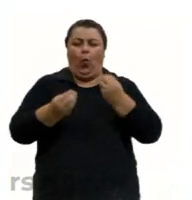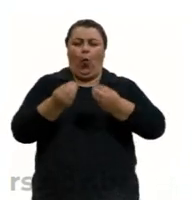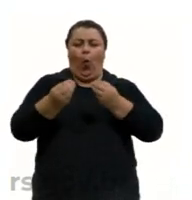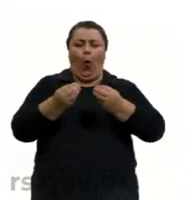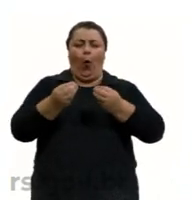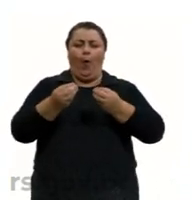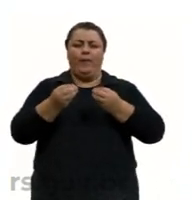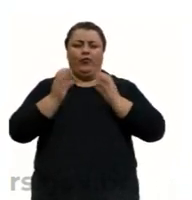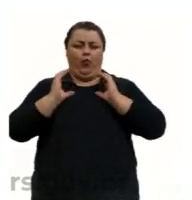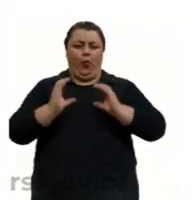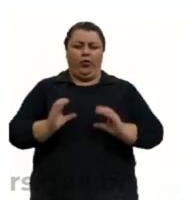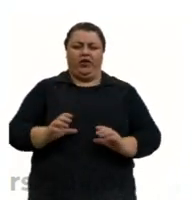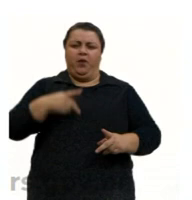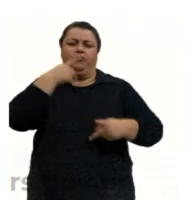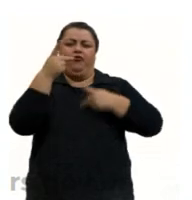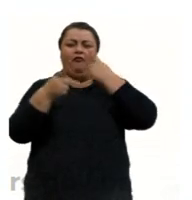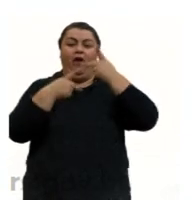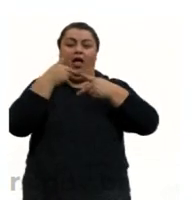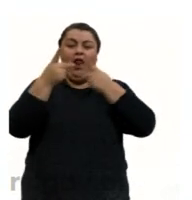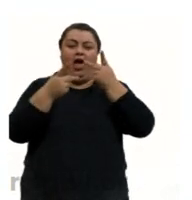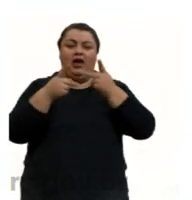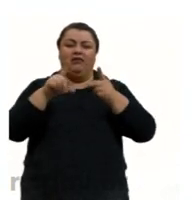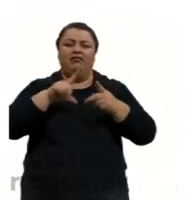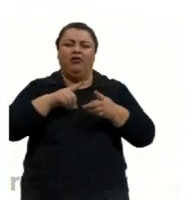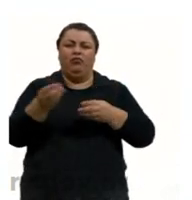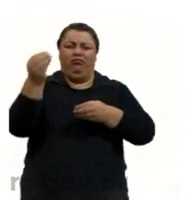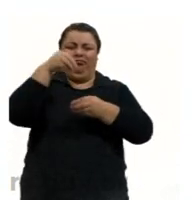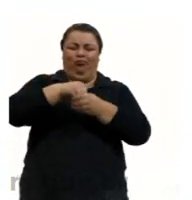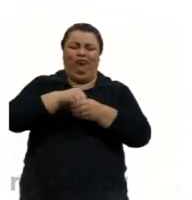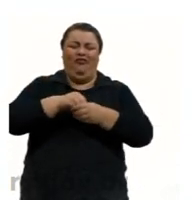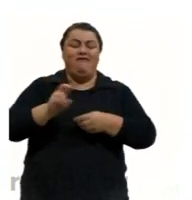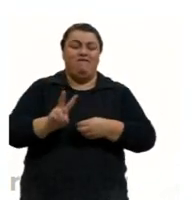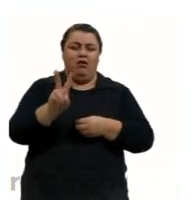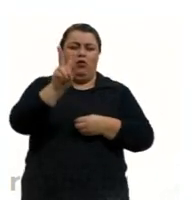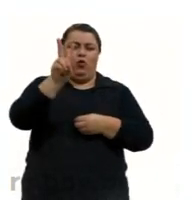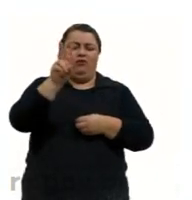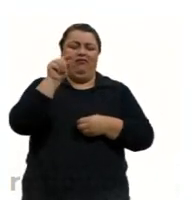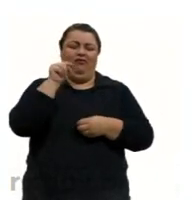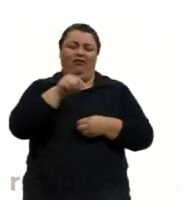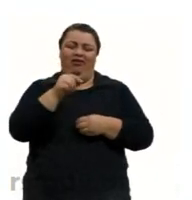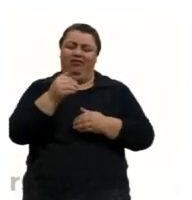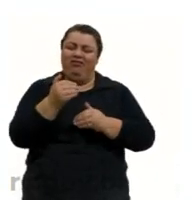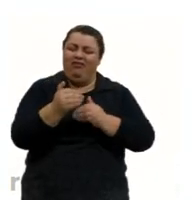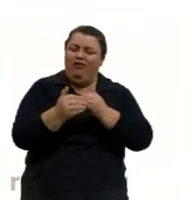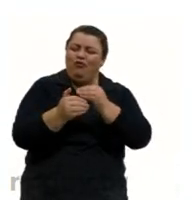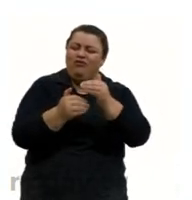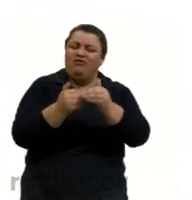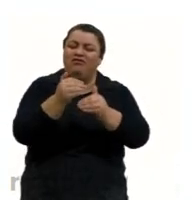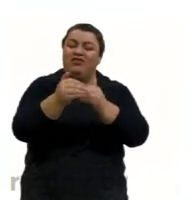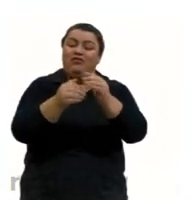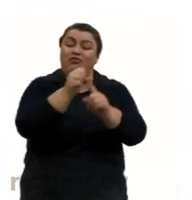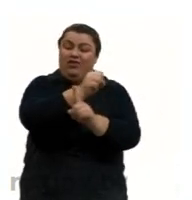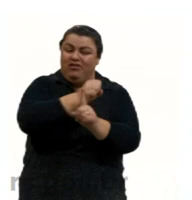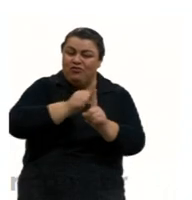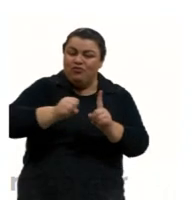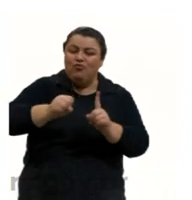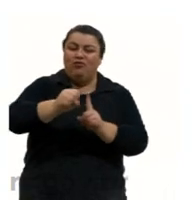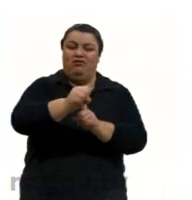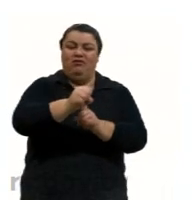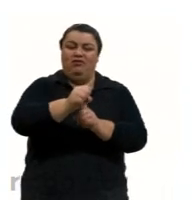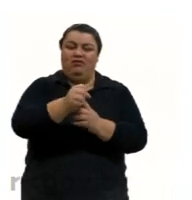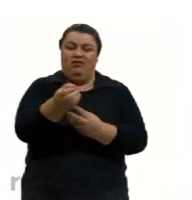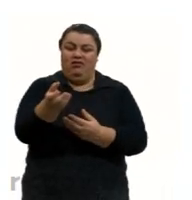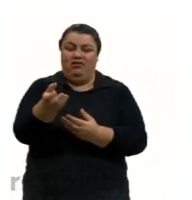modo de nos comportarmos, são carregados de valores. Então, esse é o processo de socialização. Nós vamos nos